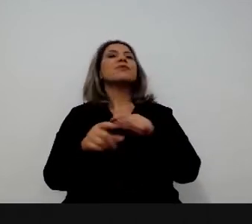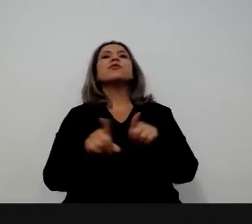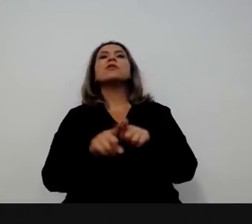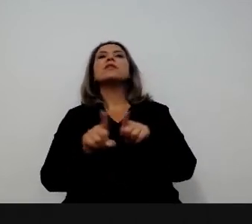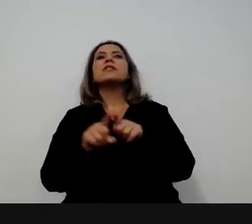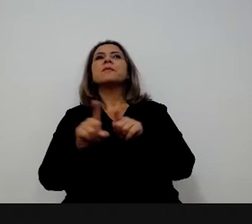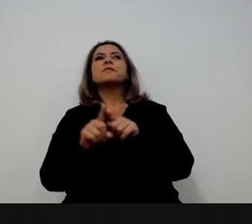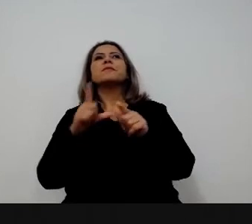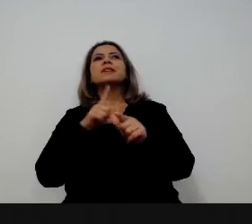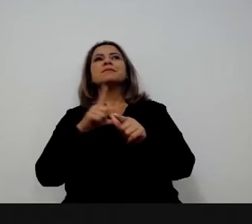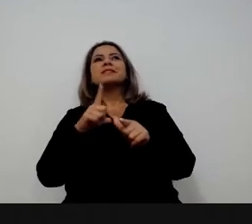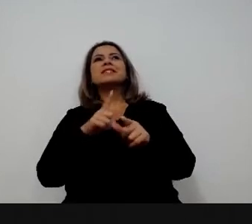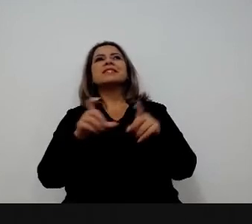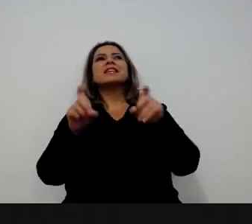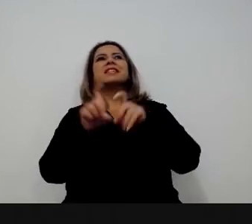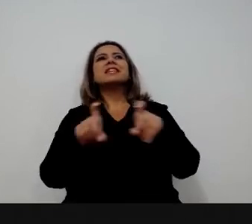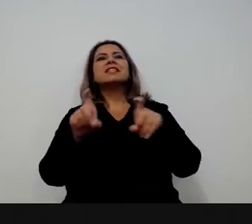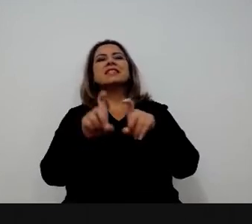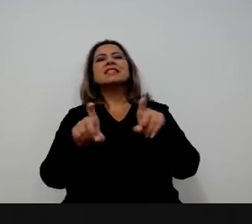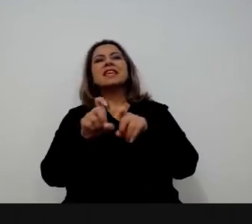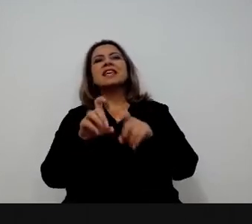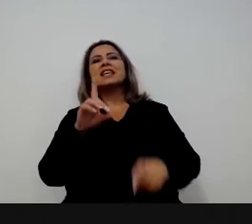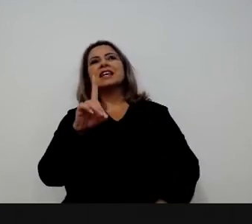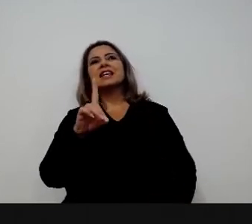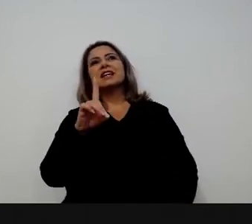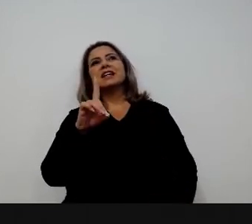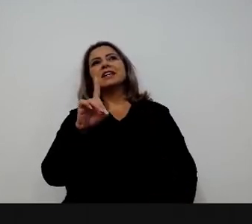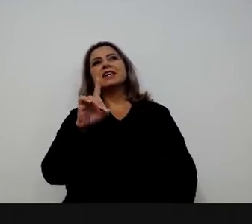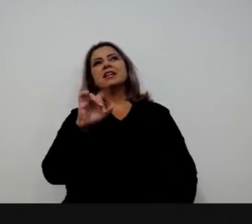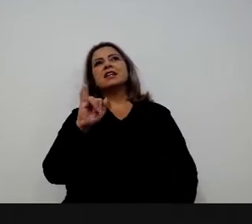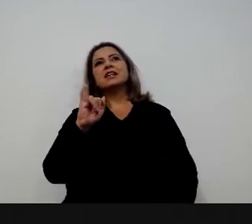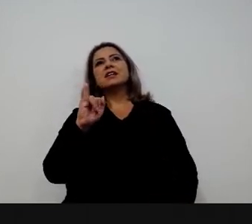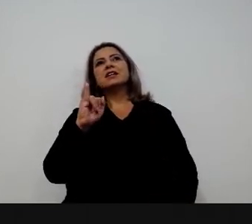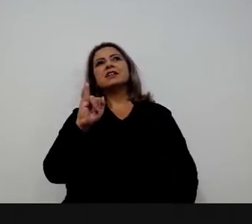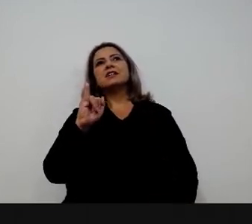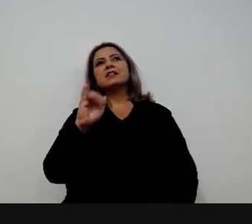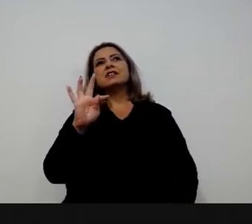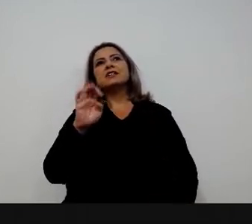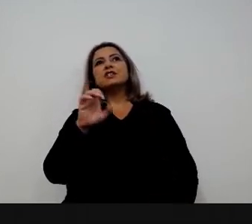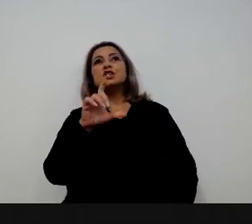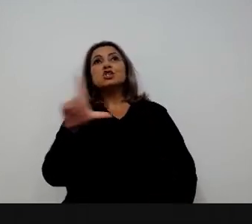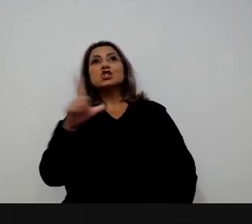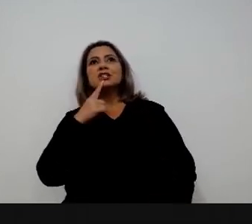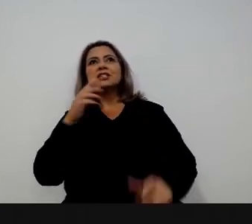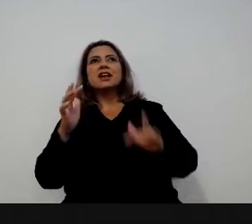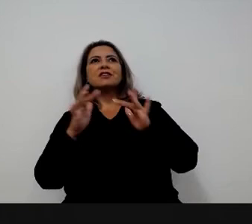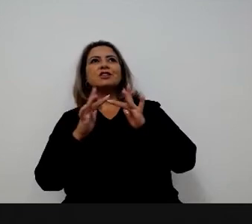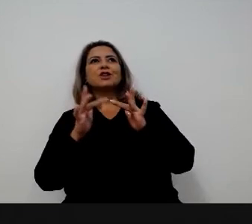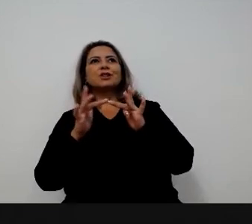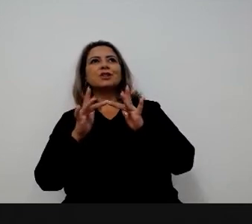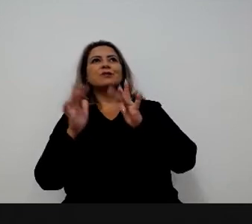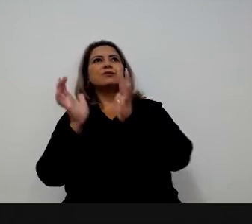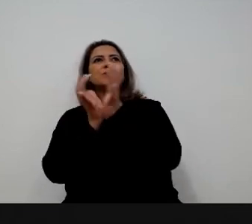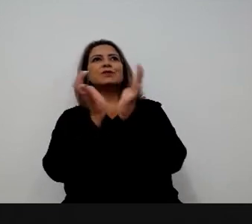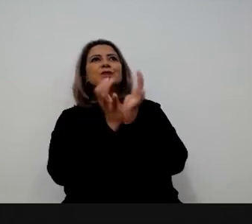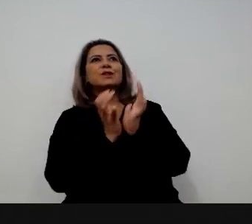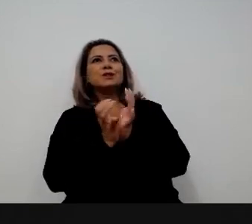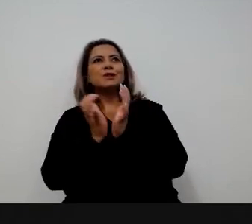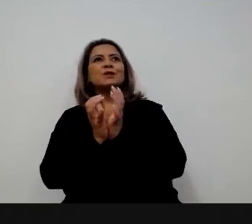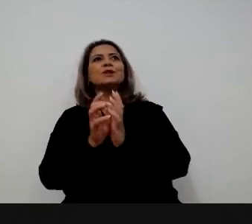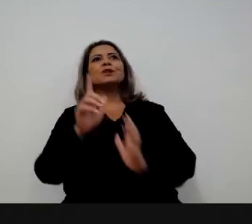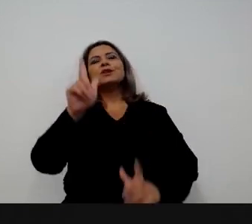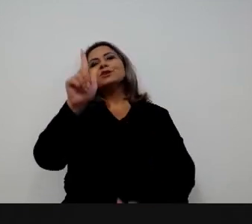precisa ter um componente digital. Para esse componente você tem que ter esse tipo de time. E aí eles colocam ali um